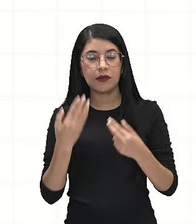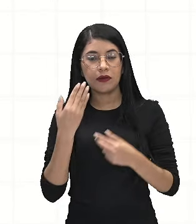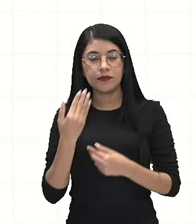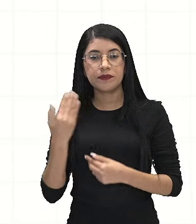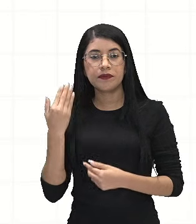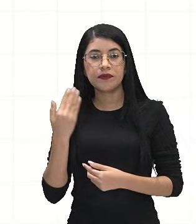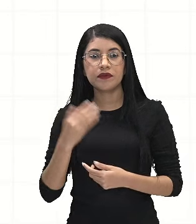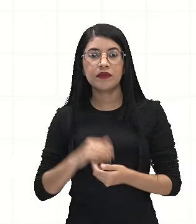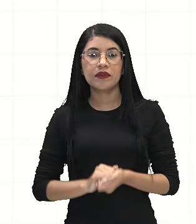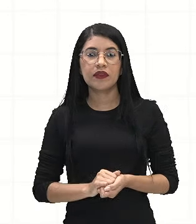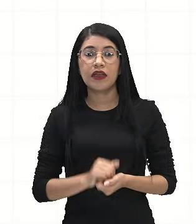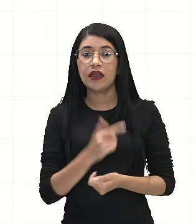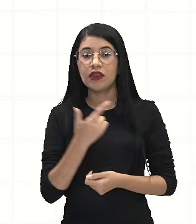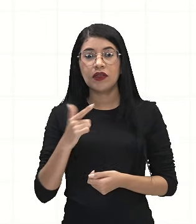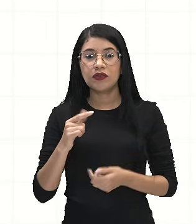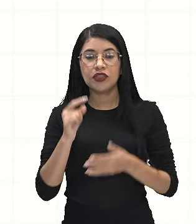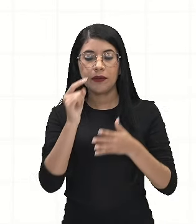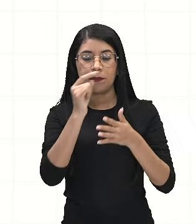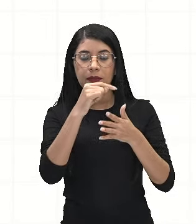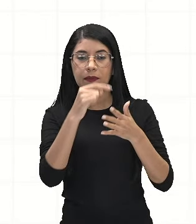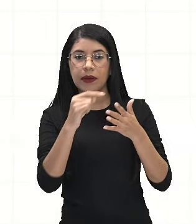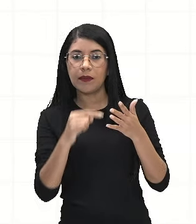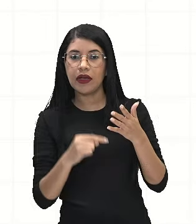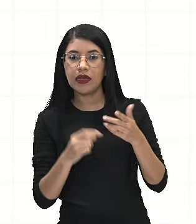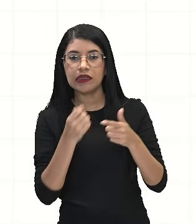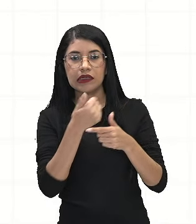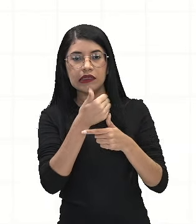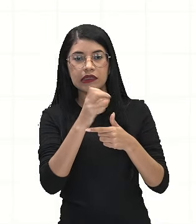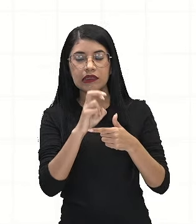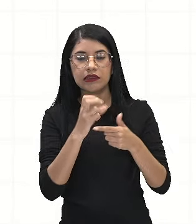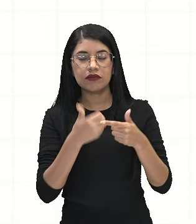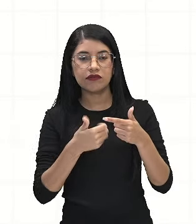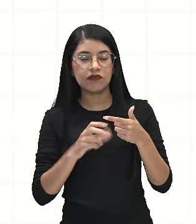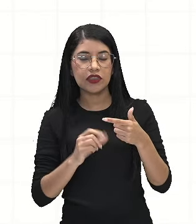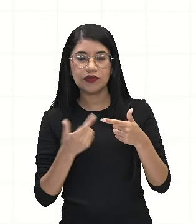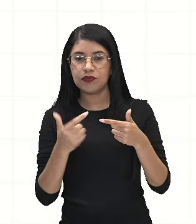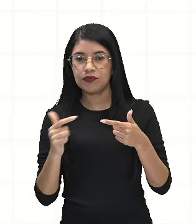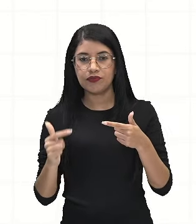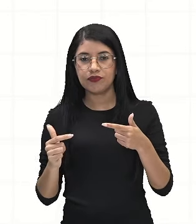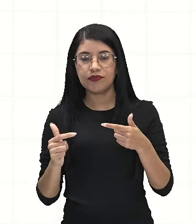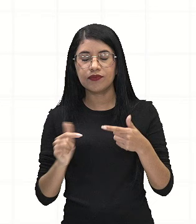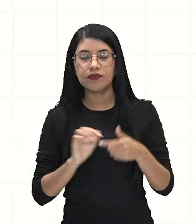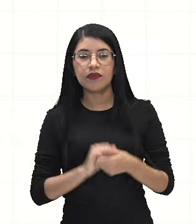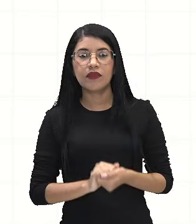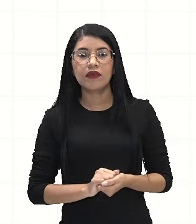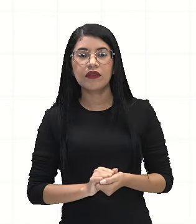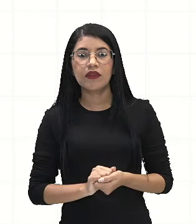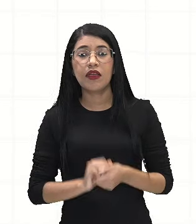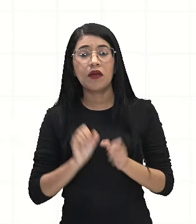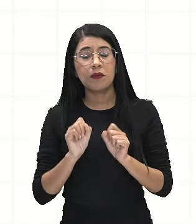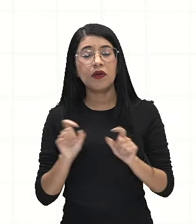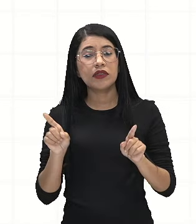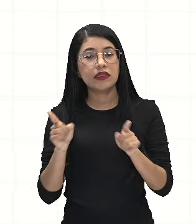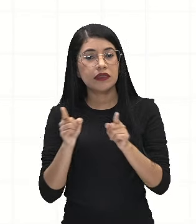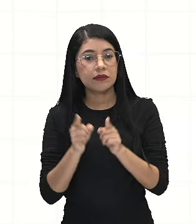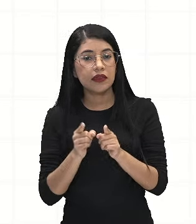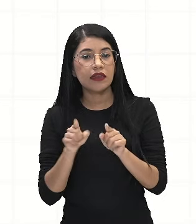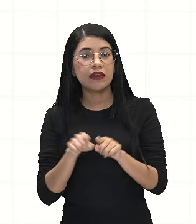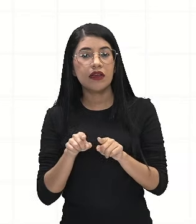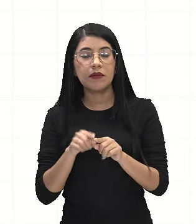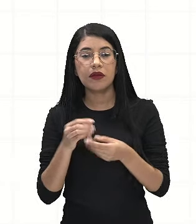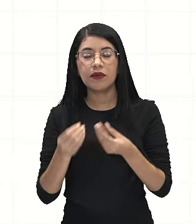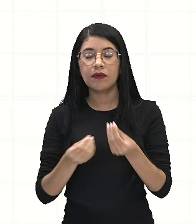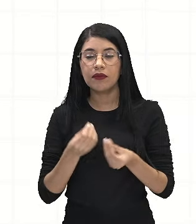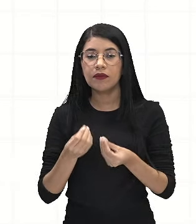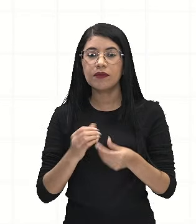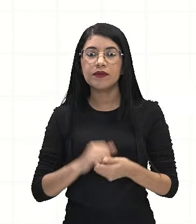provavelmente não teria na opção 15 sobre 20, porque a gente ainda pode simplificar essa fração. Aí tem que